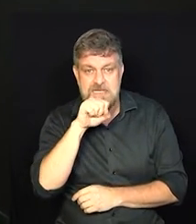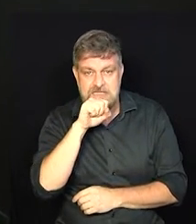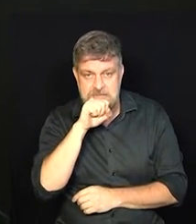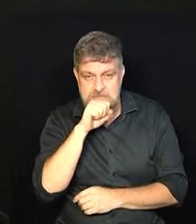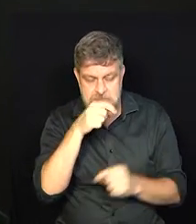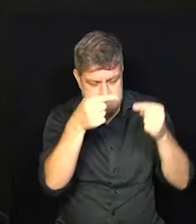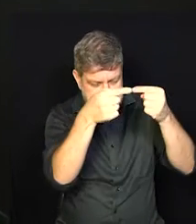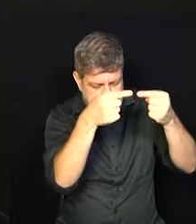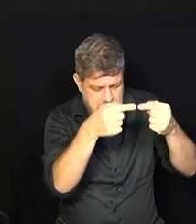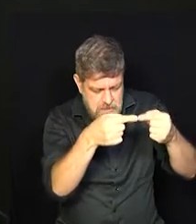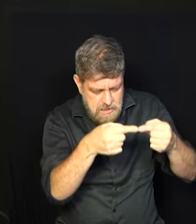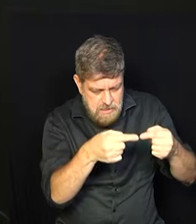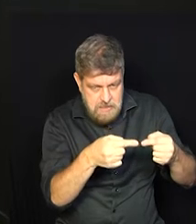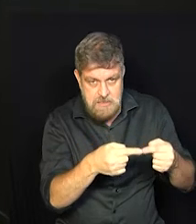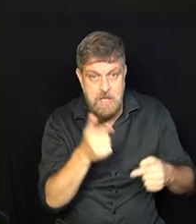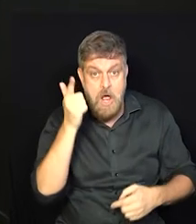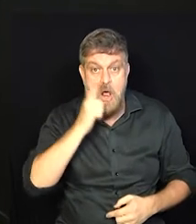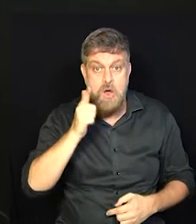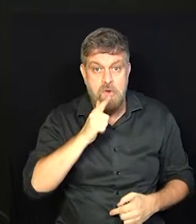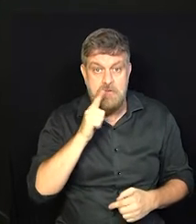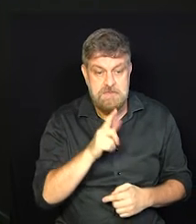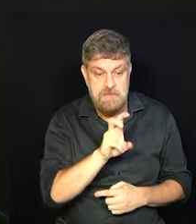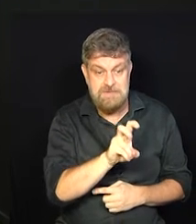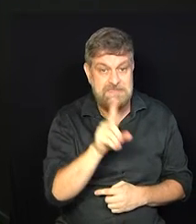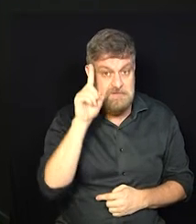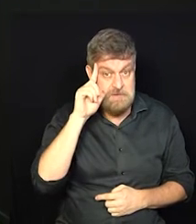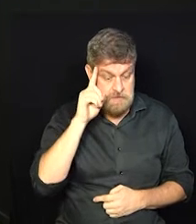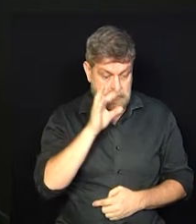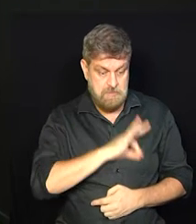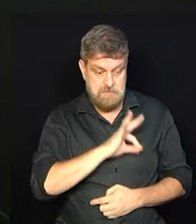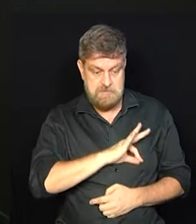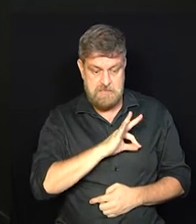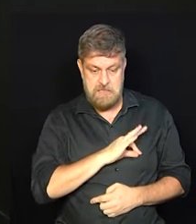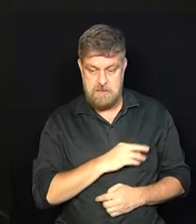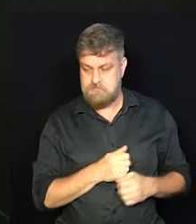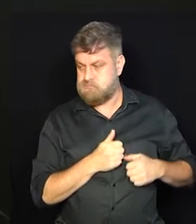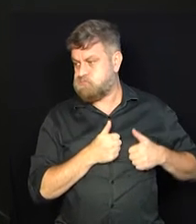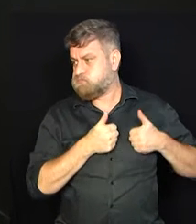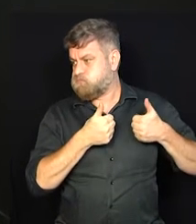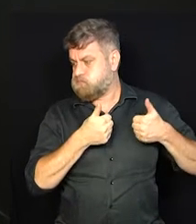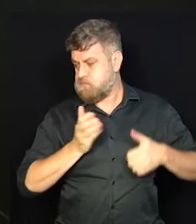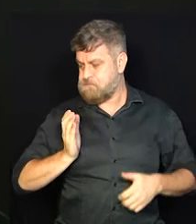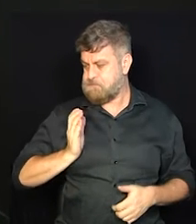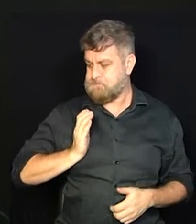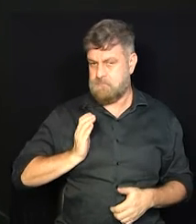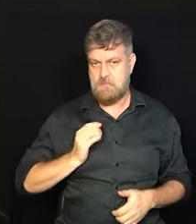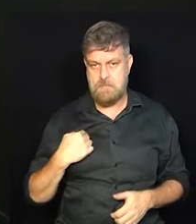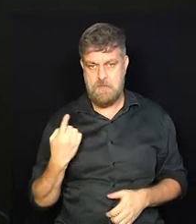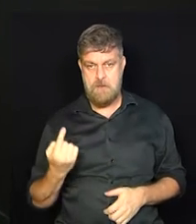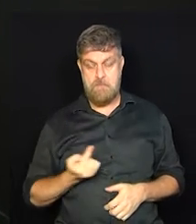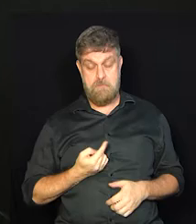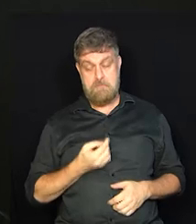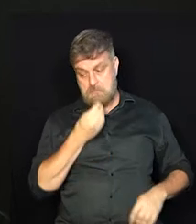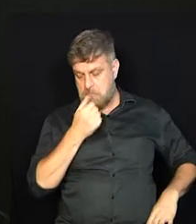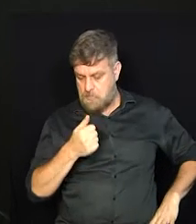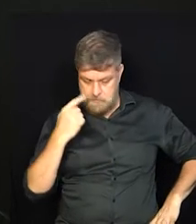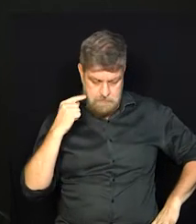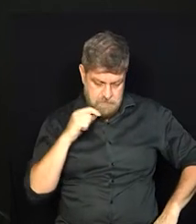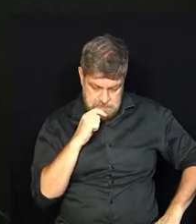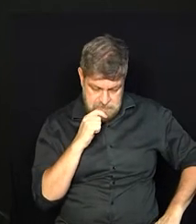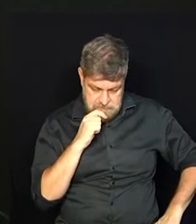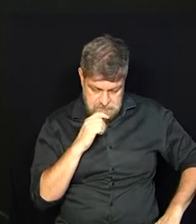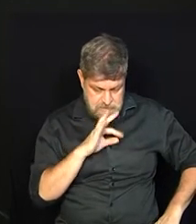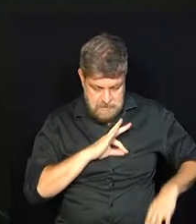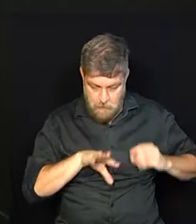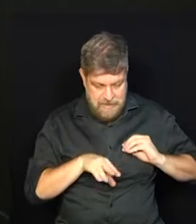dessas mães empreendedoras conseguiram atingir cinco dígitos de faturamento. E aí, a gente falou, bom, já saímos aí do